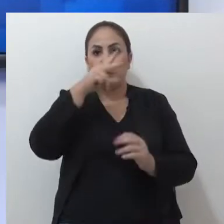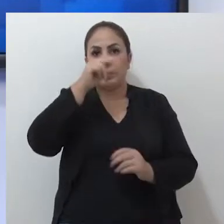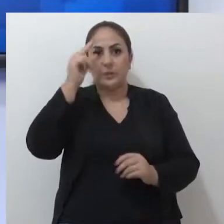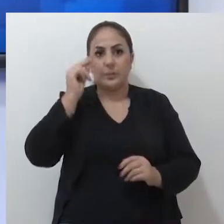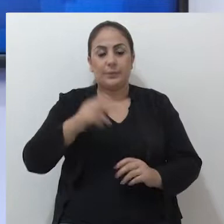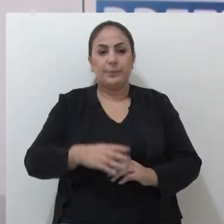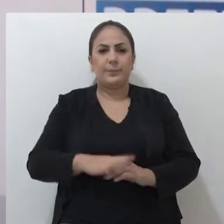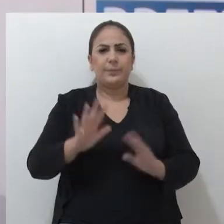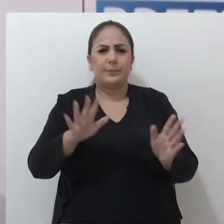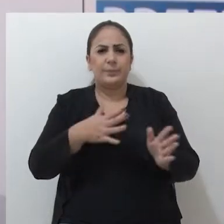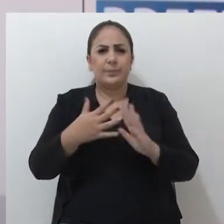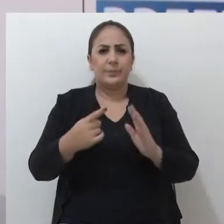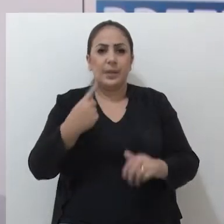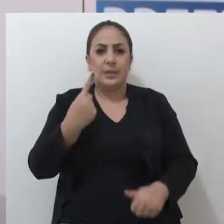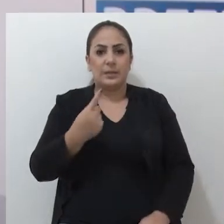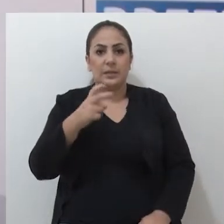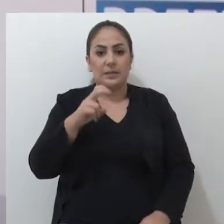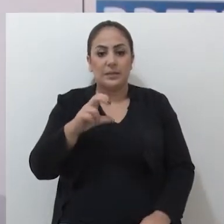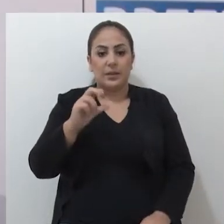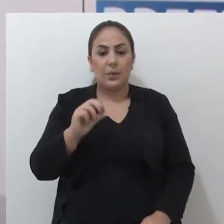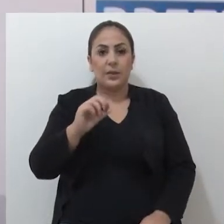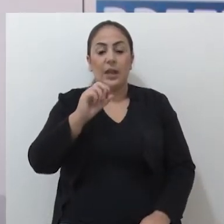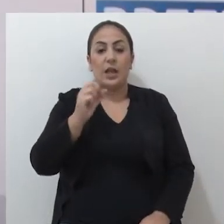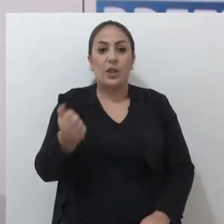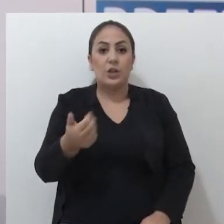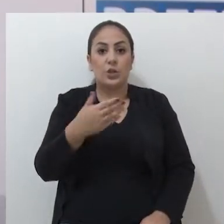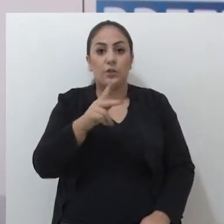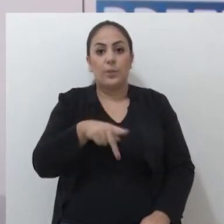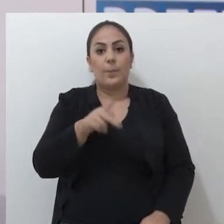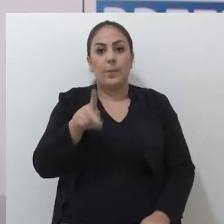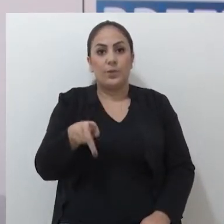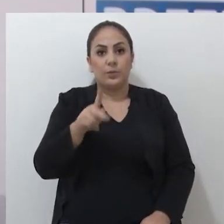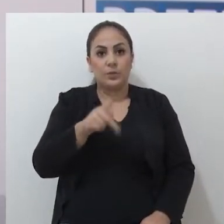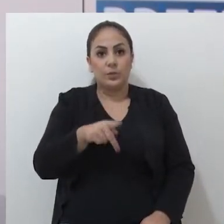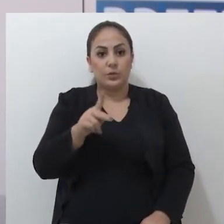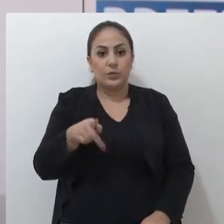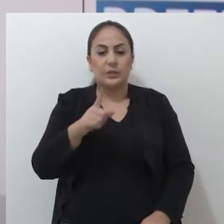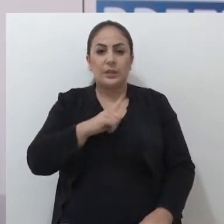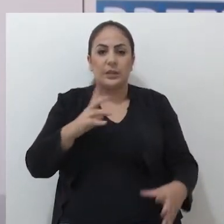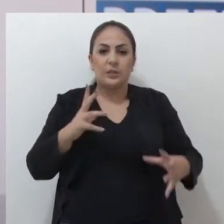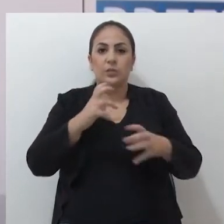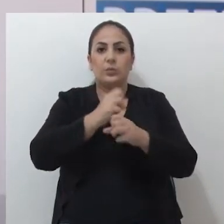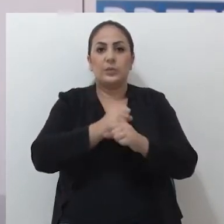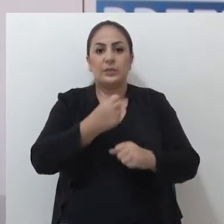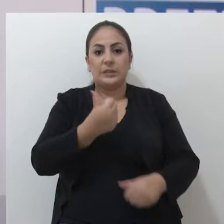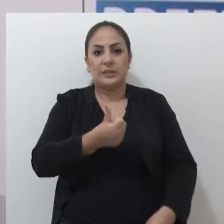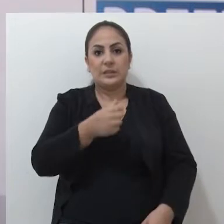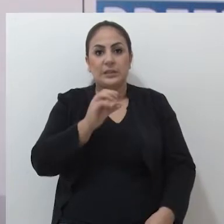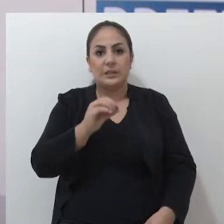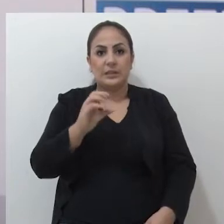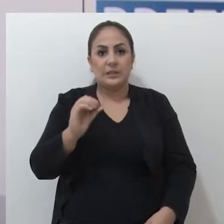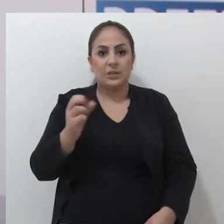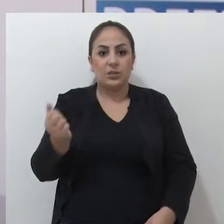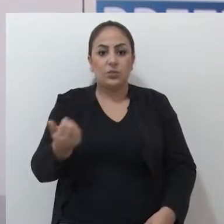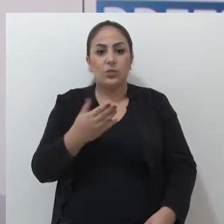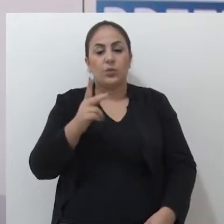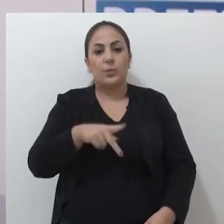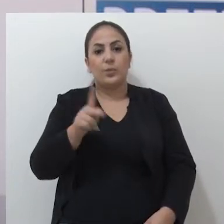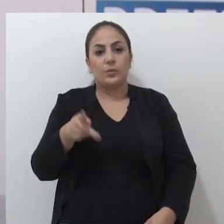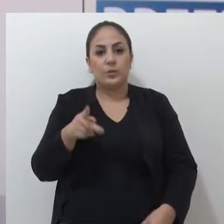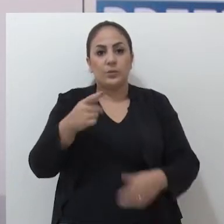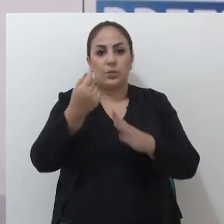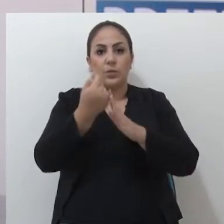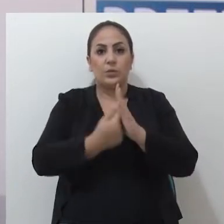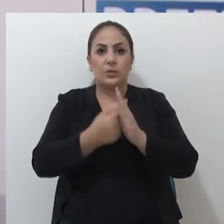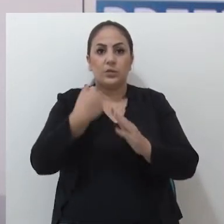municipal. Aproximadamente 150 novos professores, que dá um total de 600 novos professores